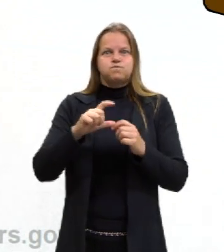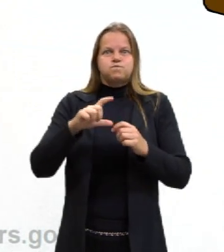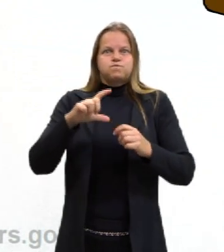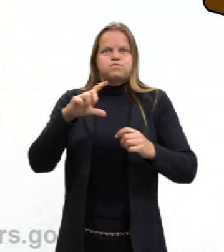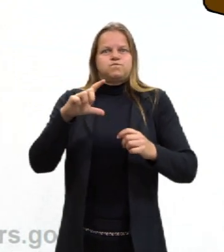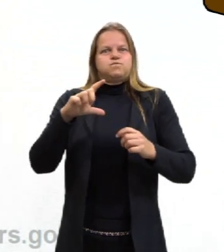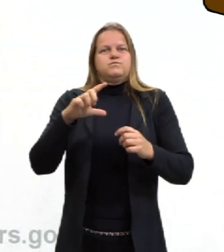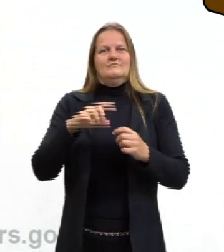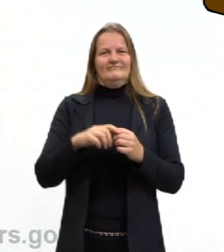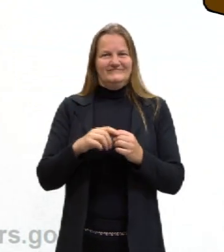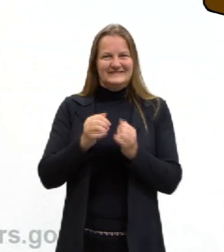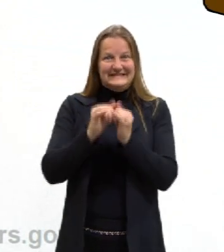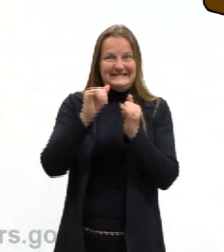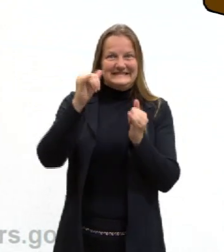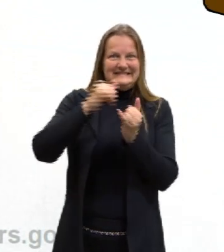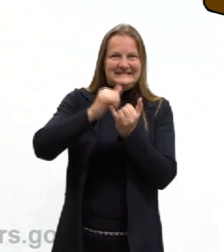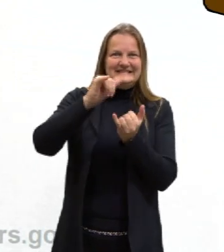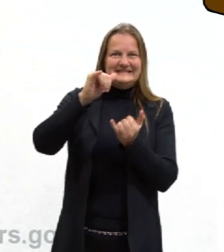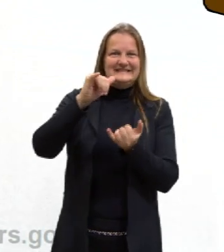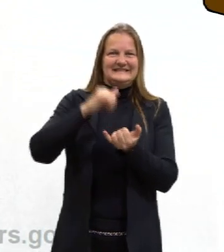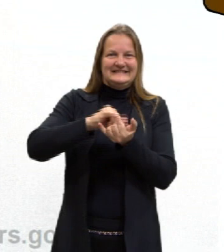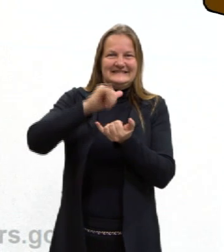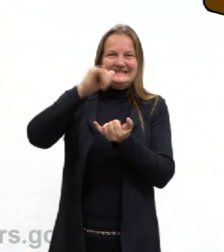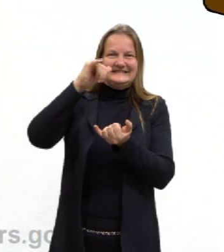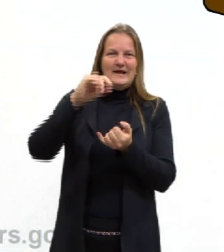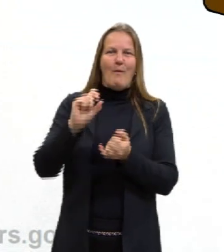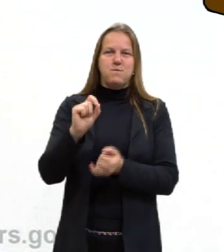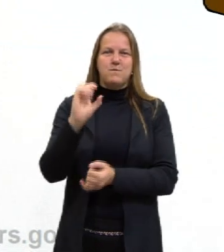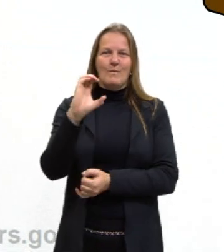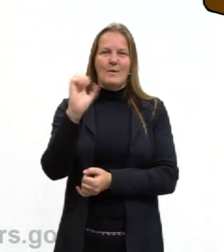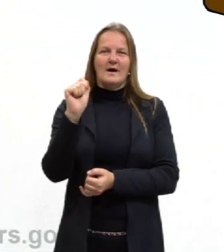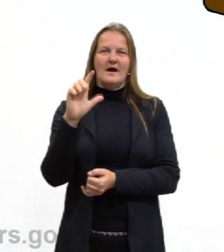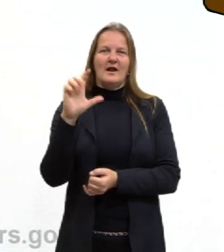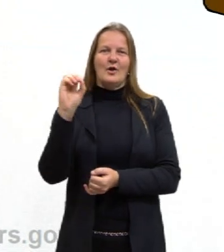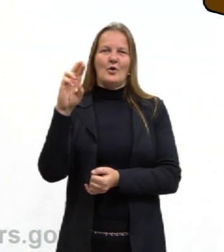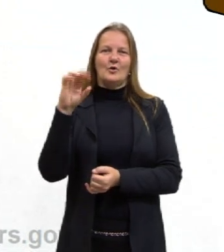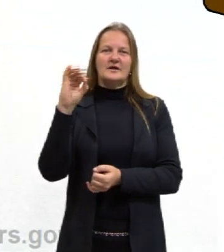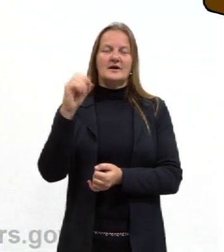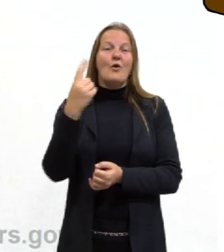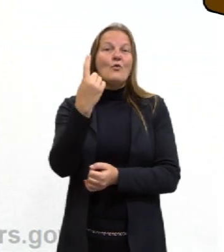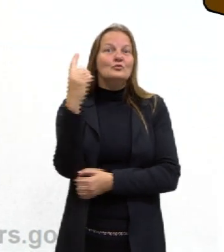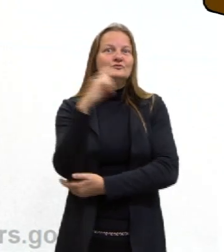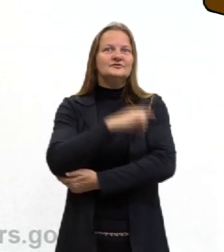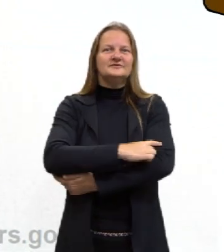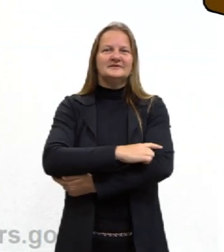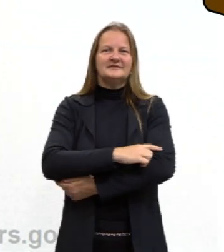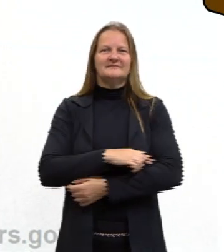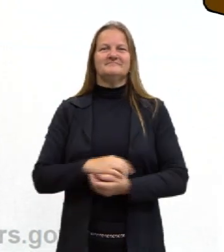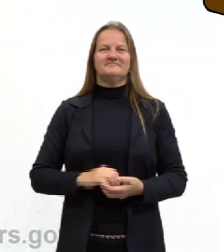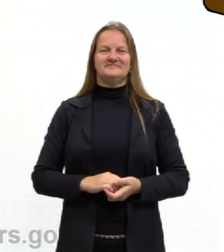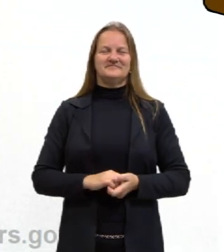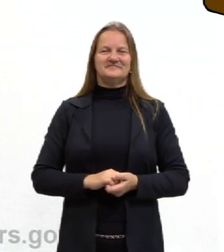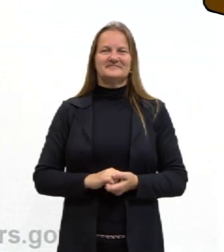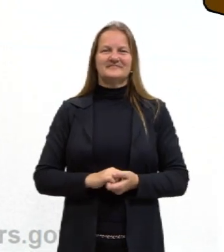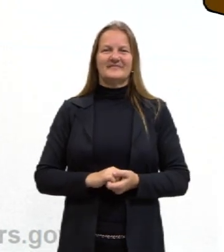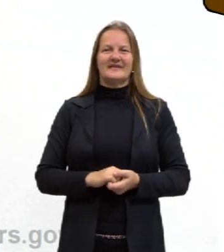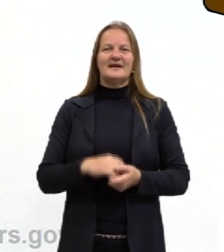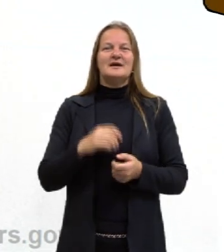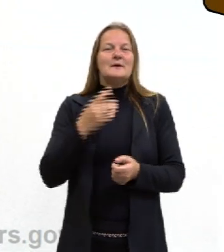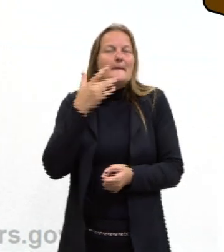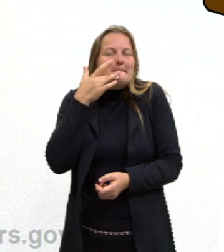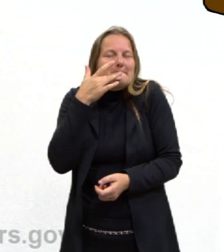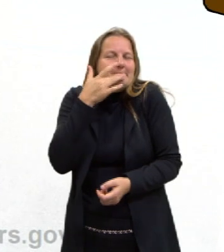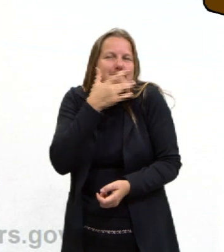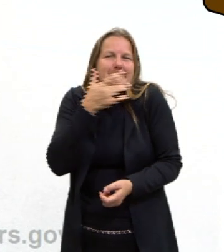calorias que a gente pode consumir durante o dia. Então, apesar dele ser muito